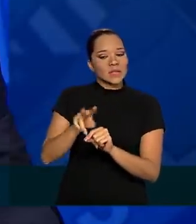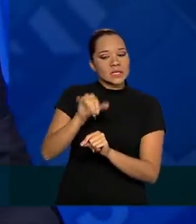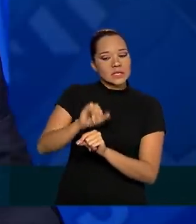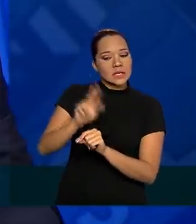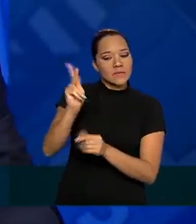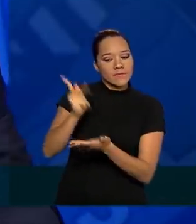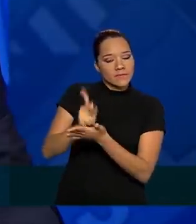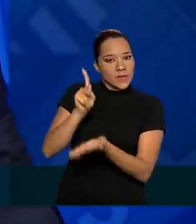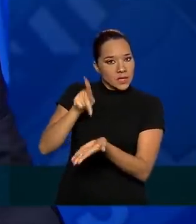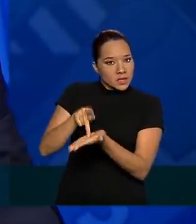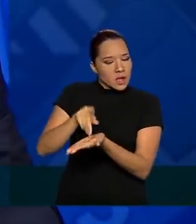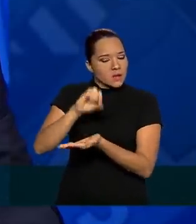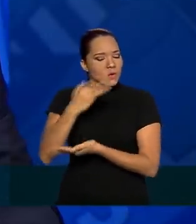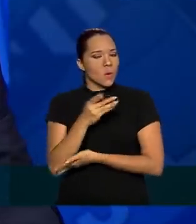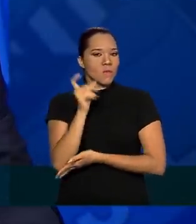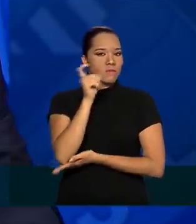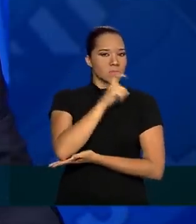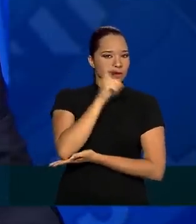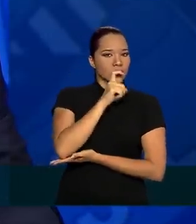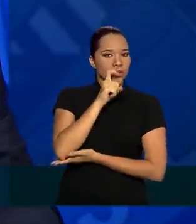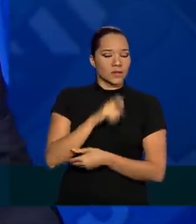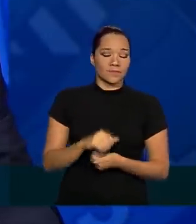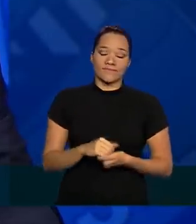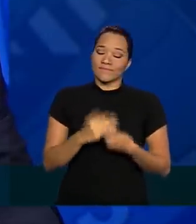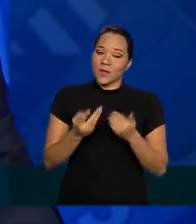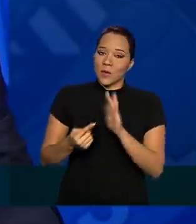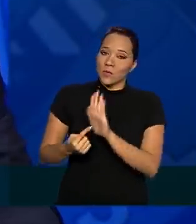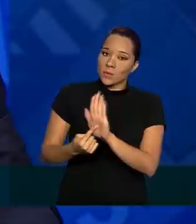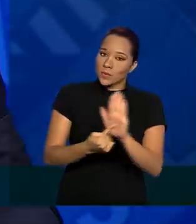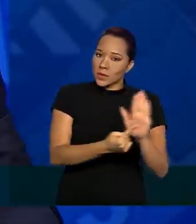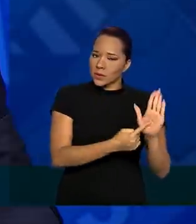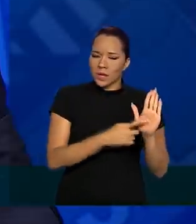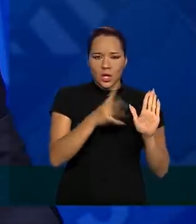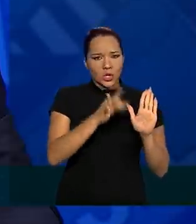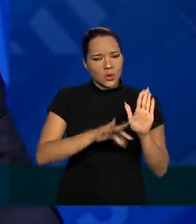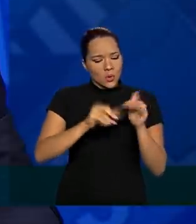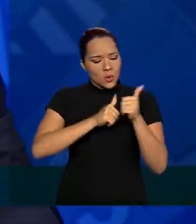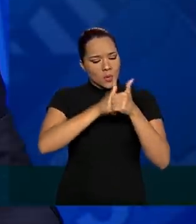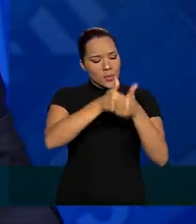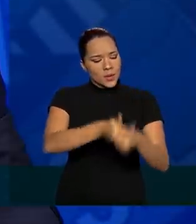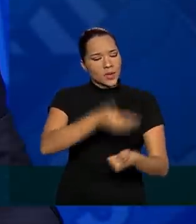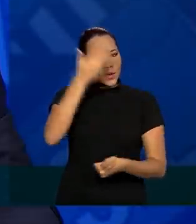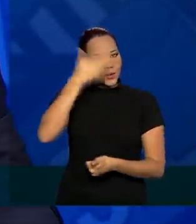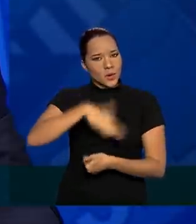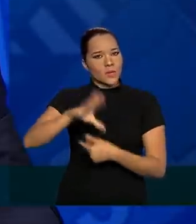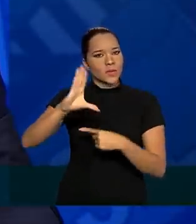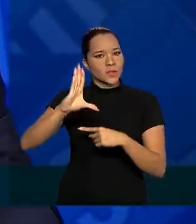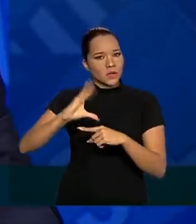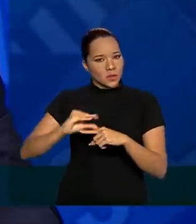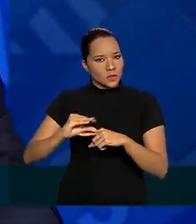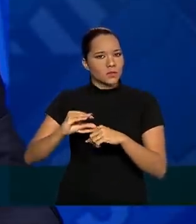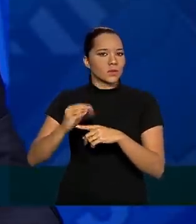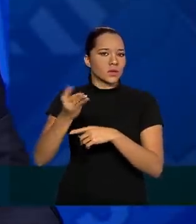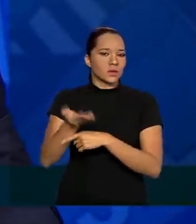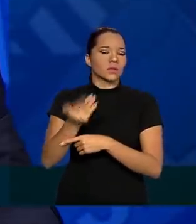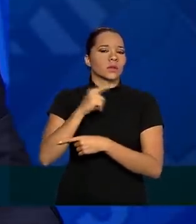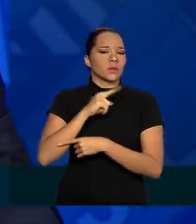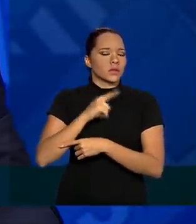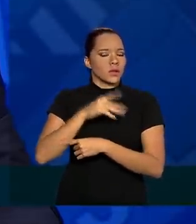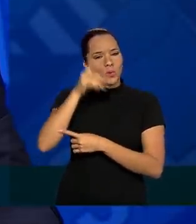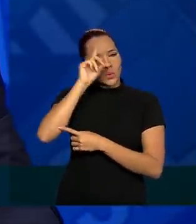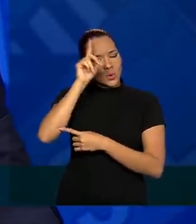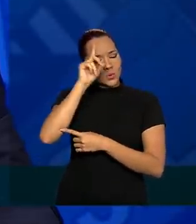ou é mentira. E aqui eu vou apresentar todo o acompanhamento das evidências científicas que tem sido feito